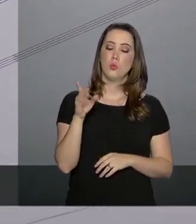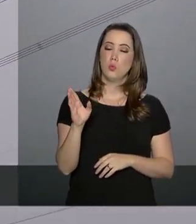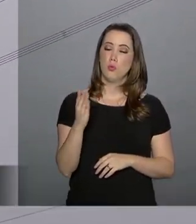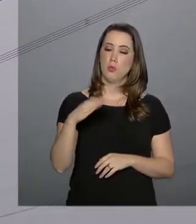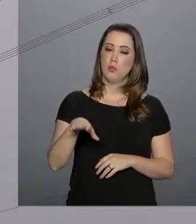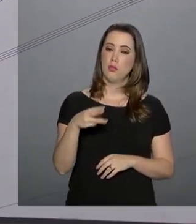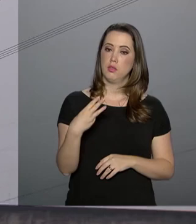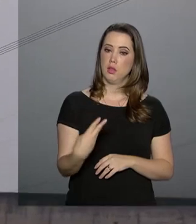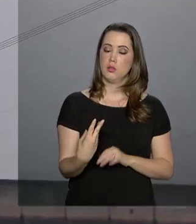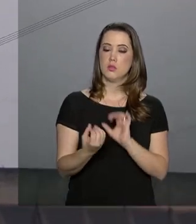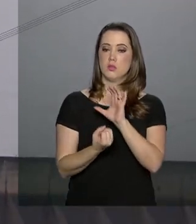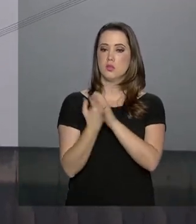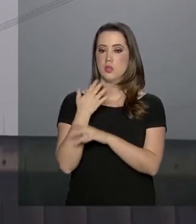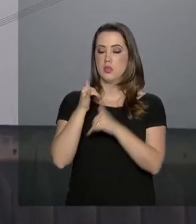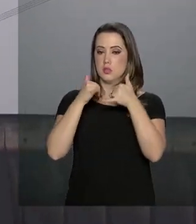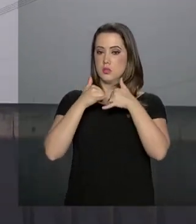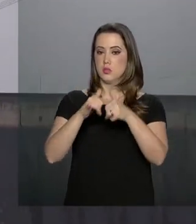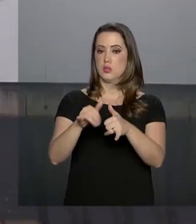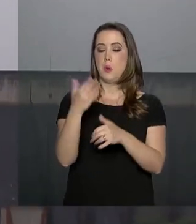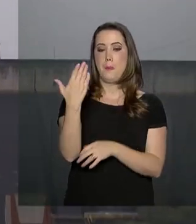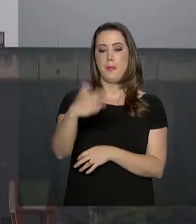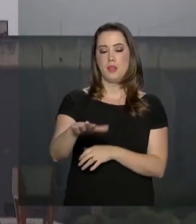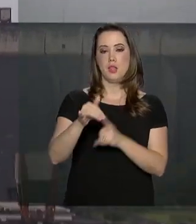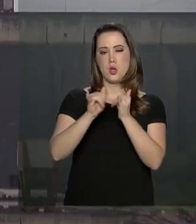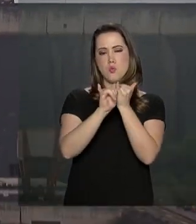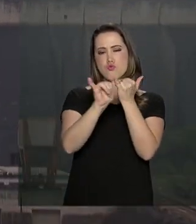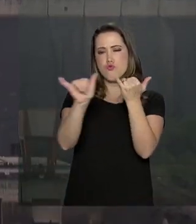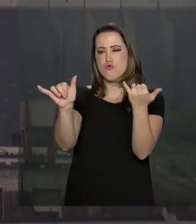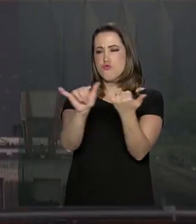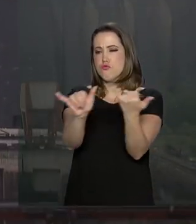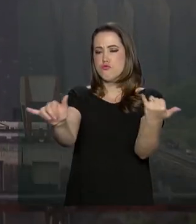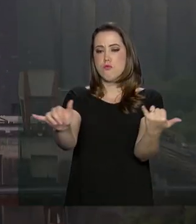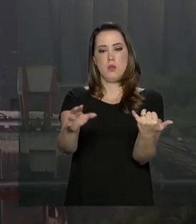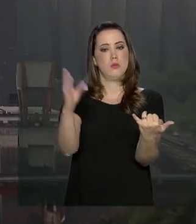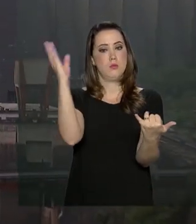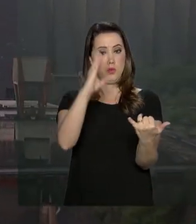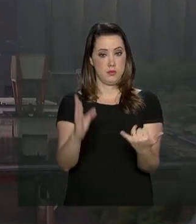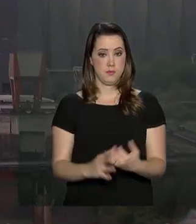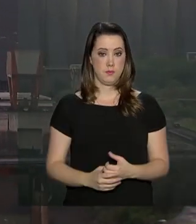capacidade de geração e metade da rede de transmissão do país.